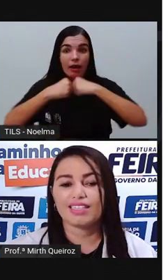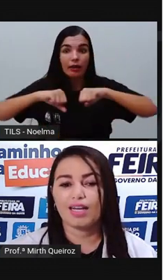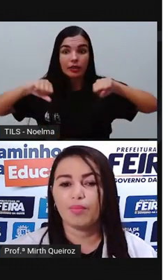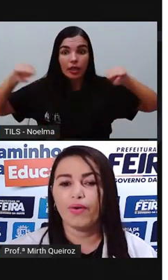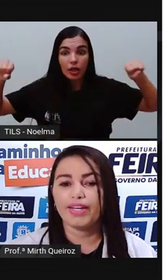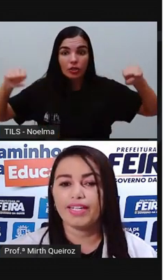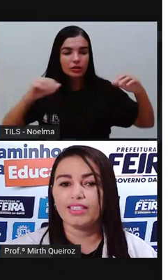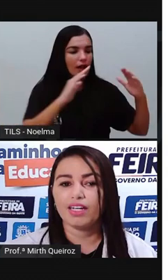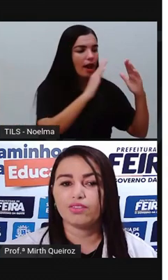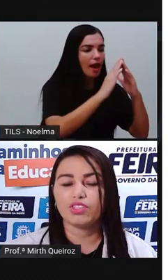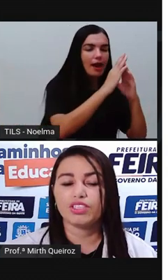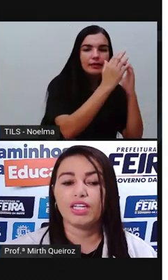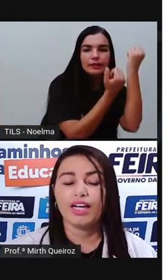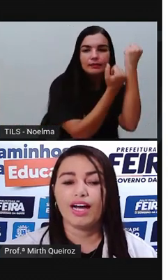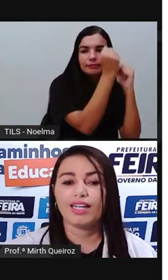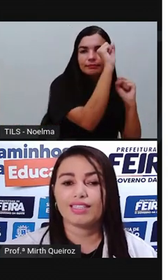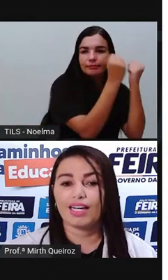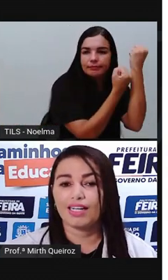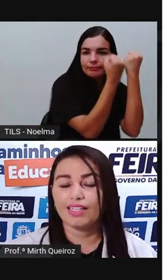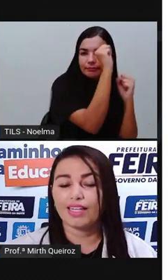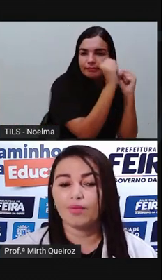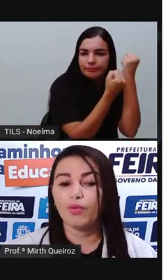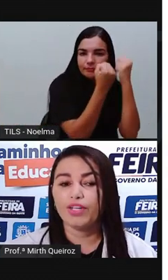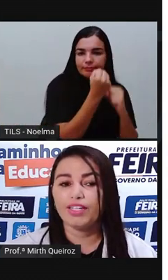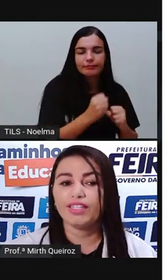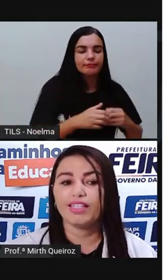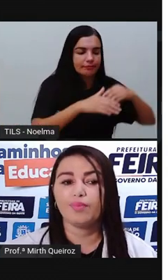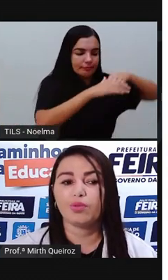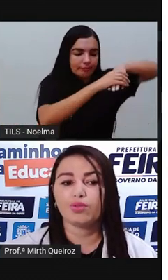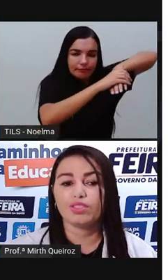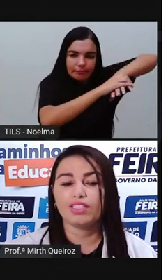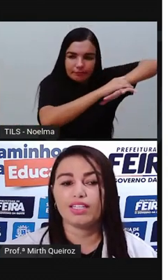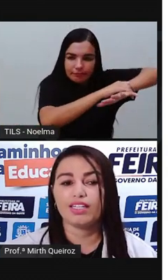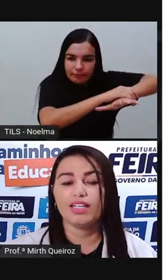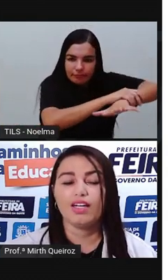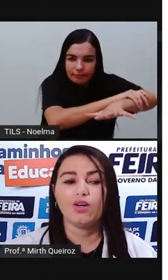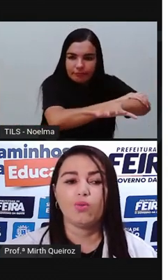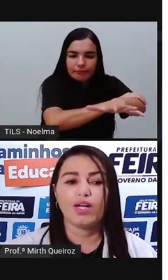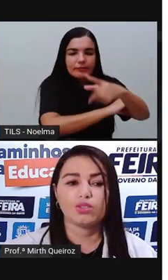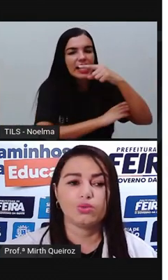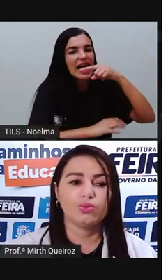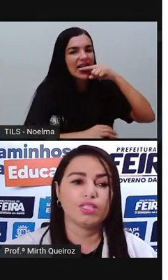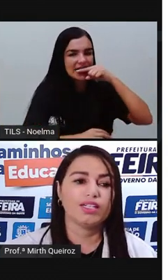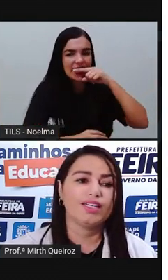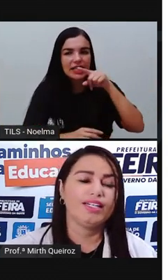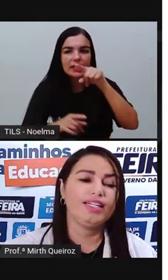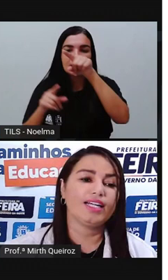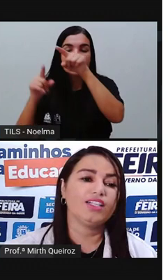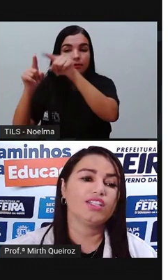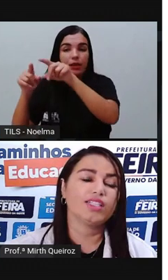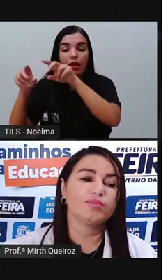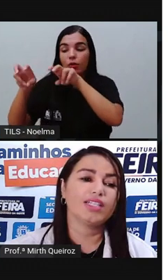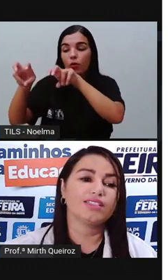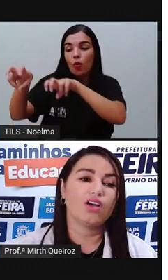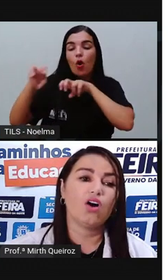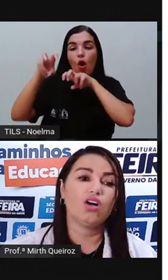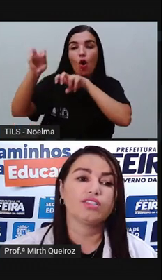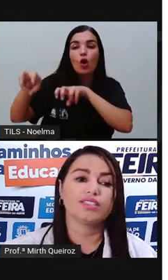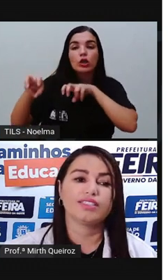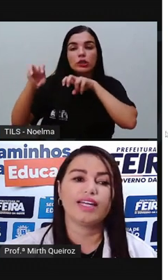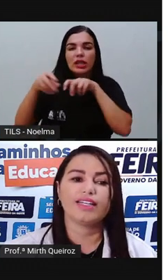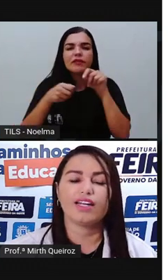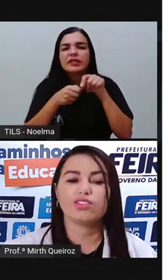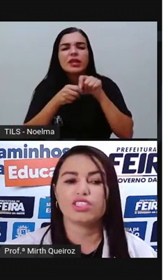a Casa da Moenda, onde a canela era moída, né? E produzido aqui o açúcar. E aqui nós temos as